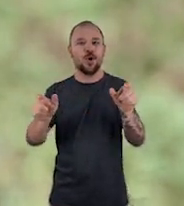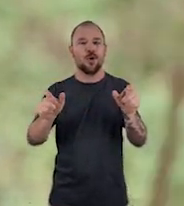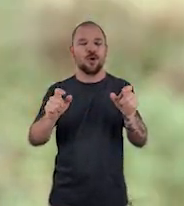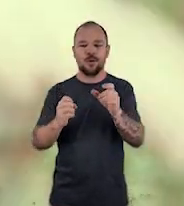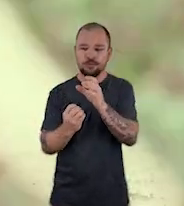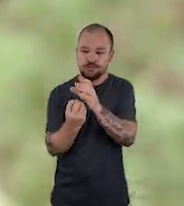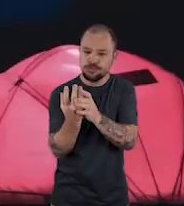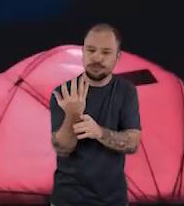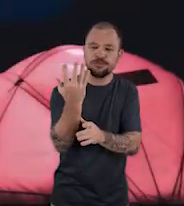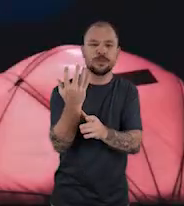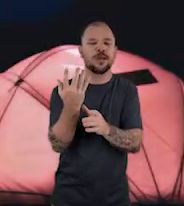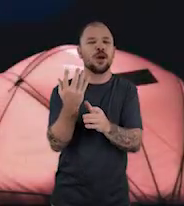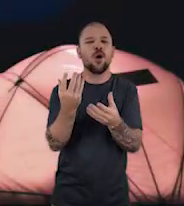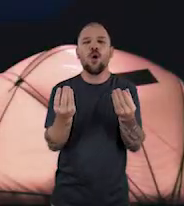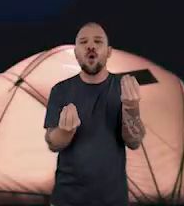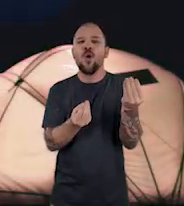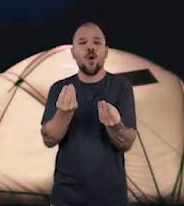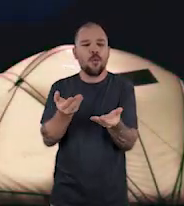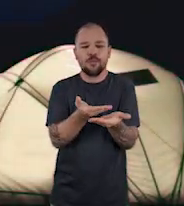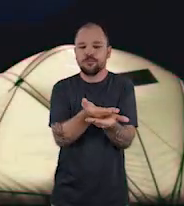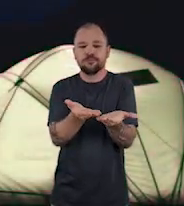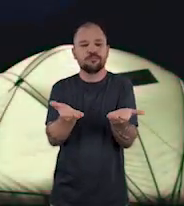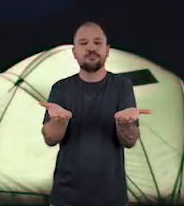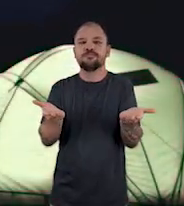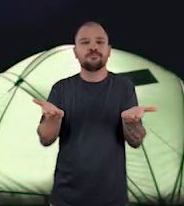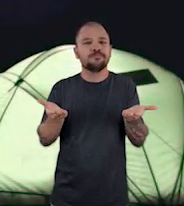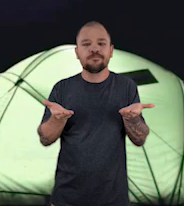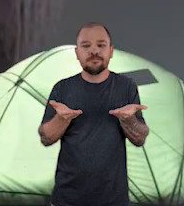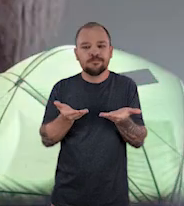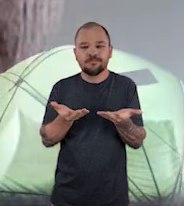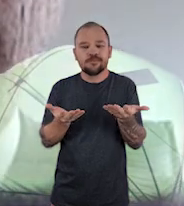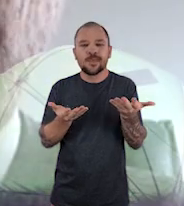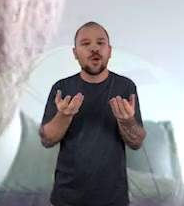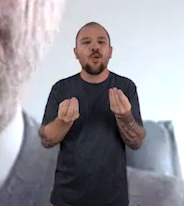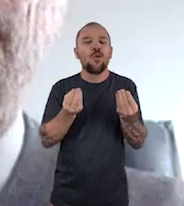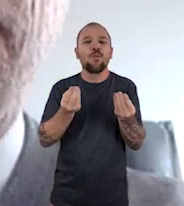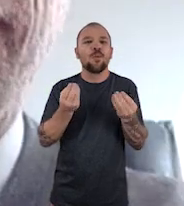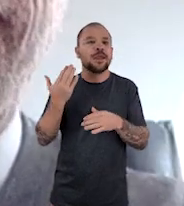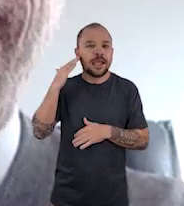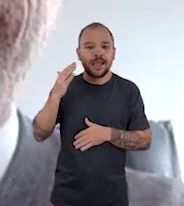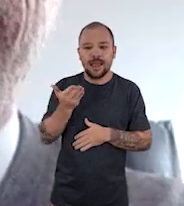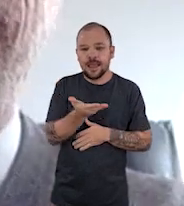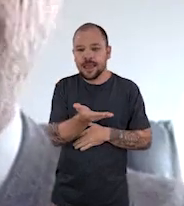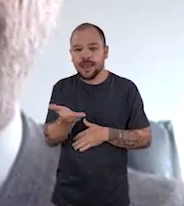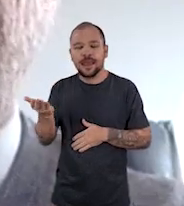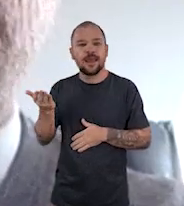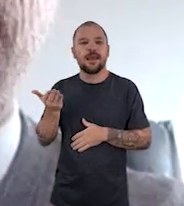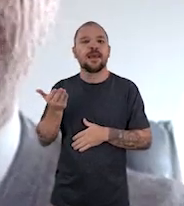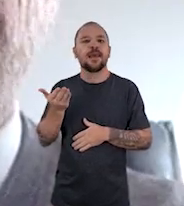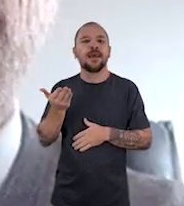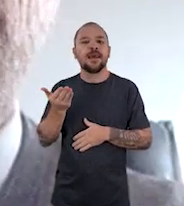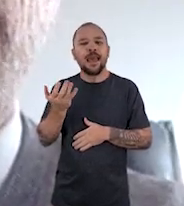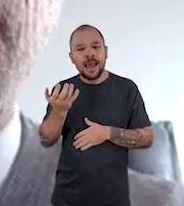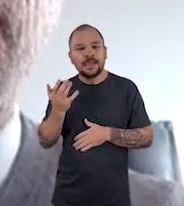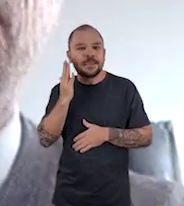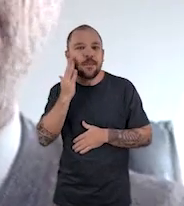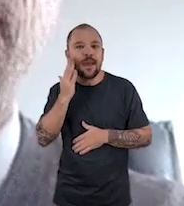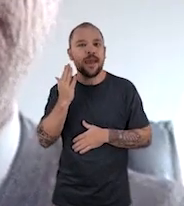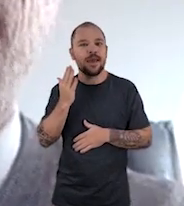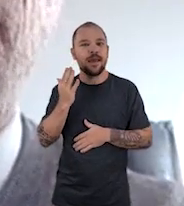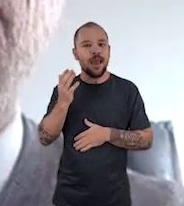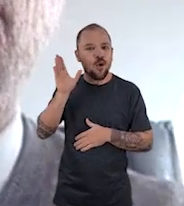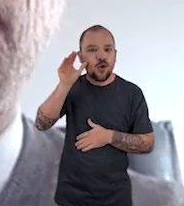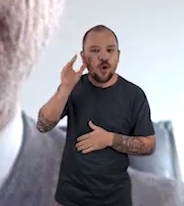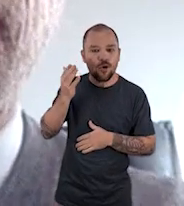plantas, o espaço, ou, quer dizer, como se dá, como entender, como buscar construir